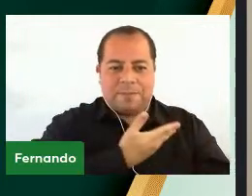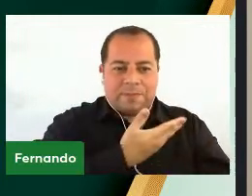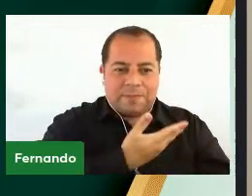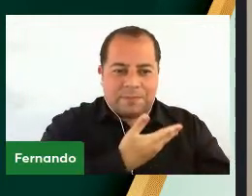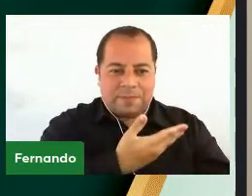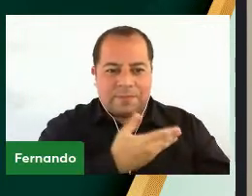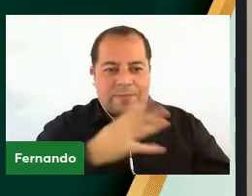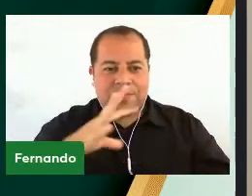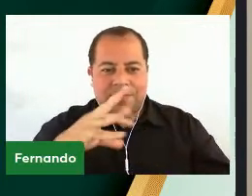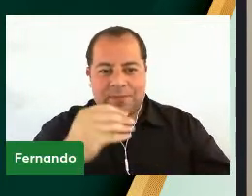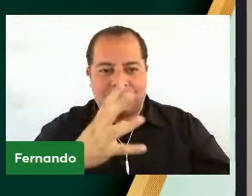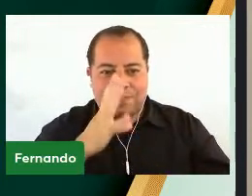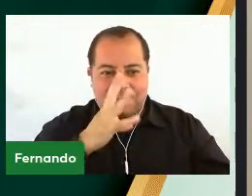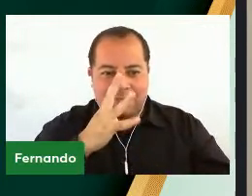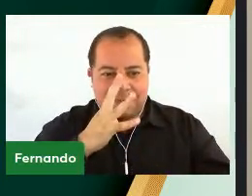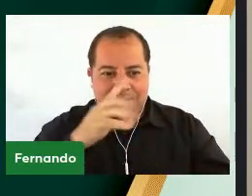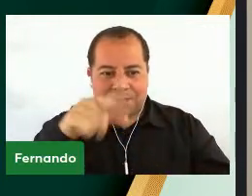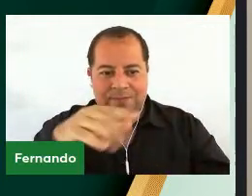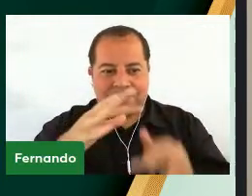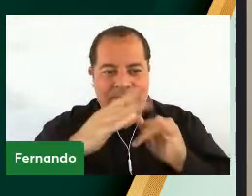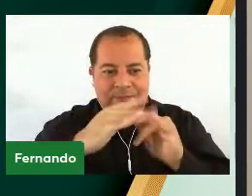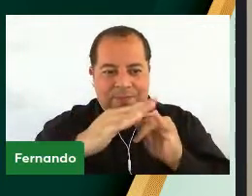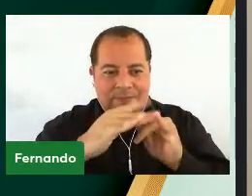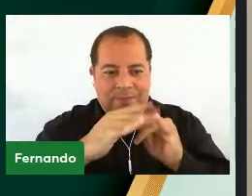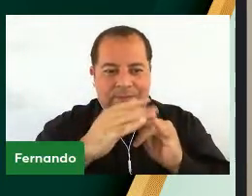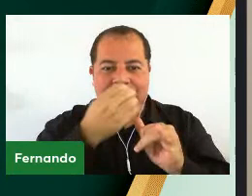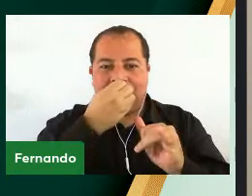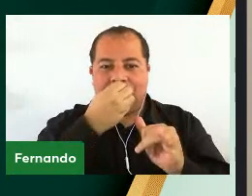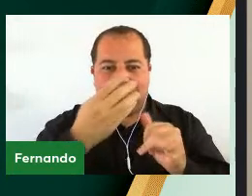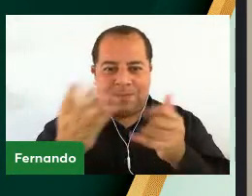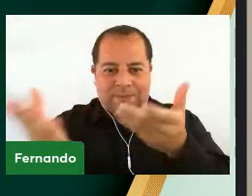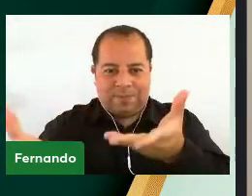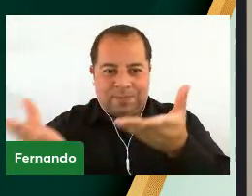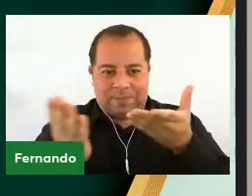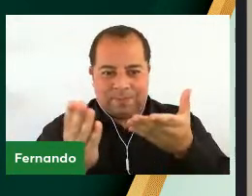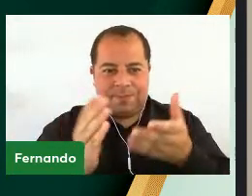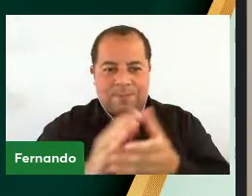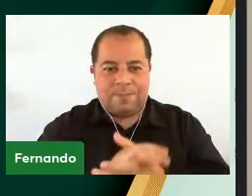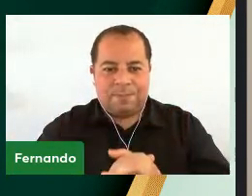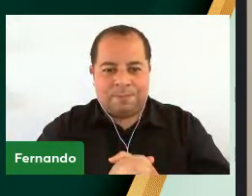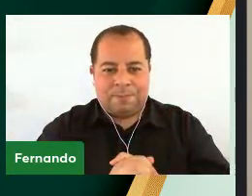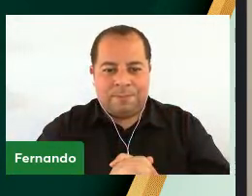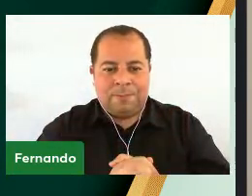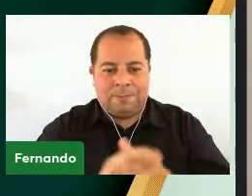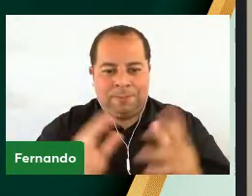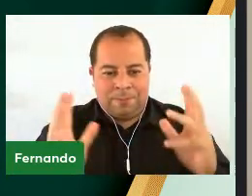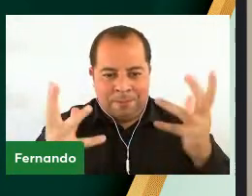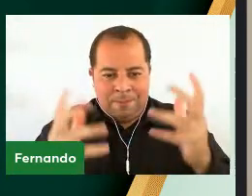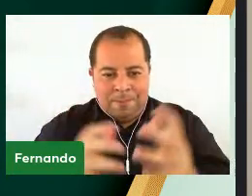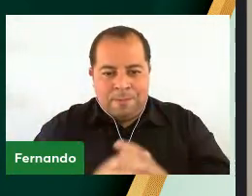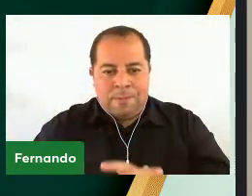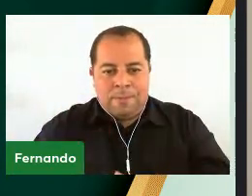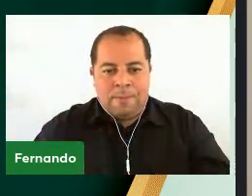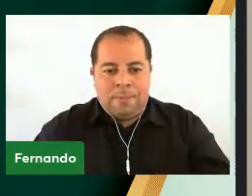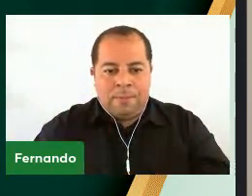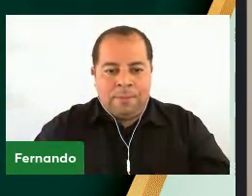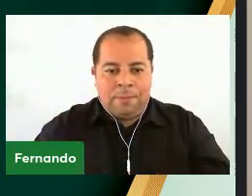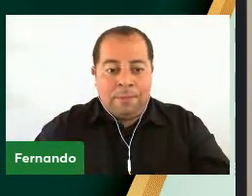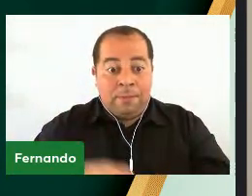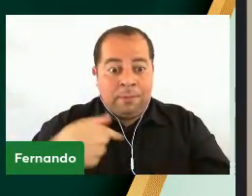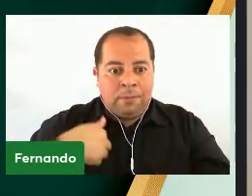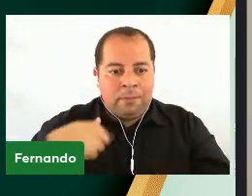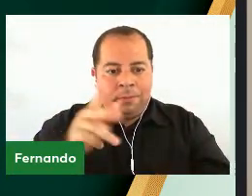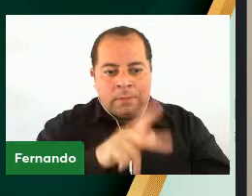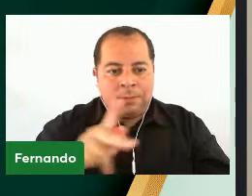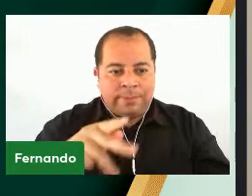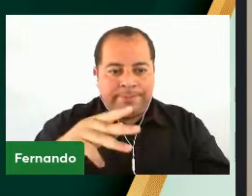todos que nos acompanham através do YouTube, sejam todos muito bem-vindos a esta cerimônia de colação de grau. Eu, professor Marcos